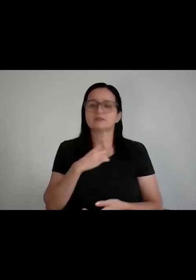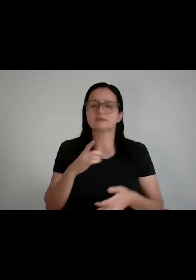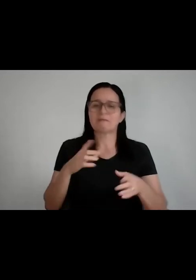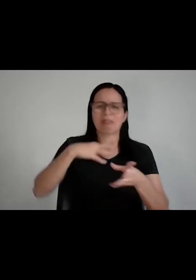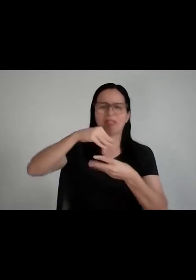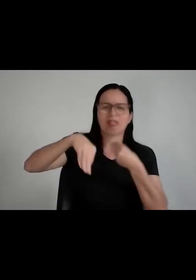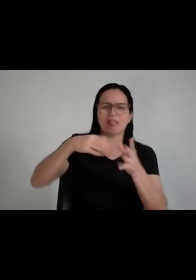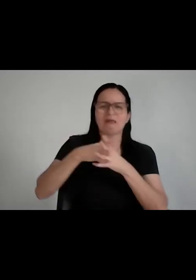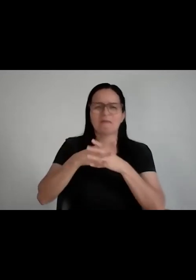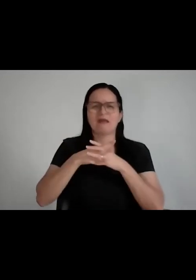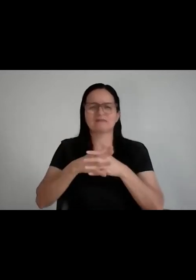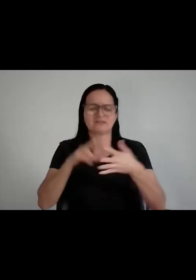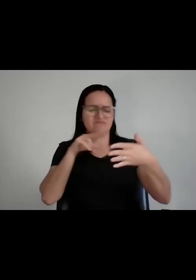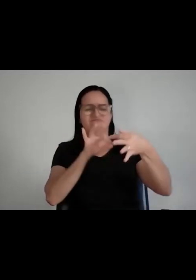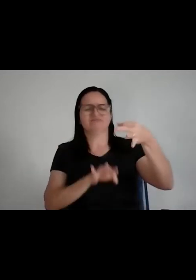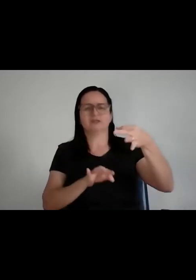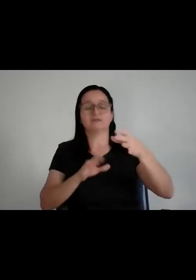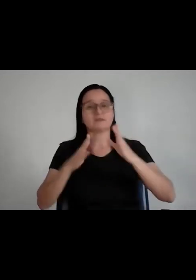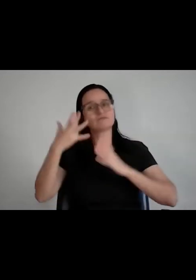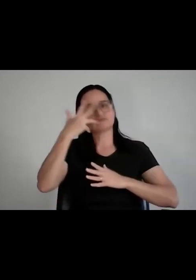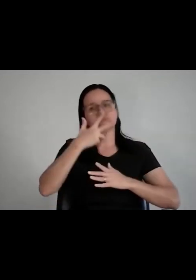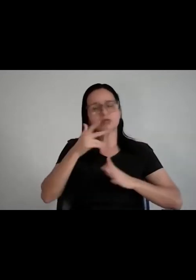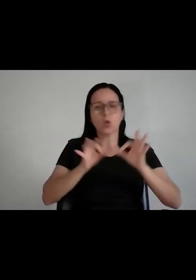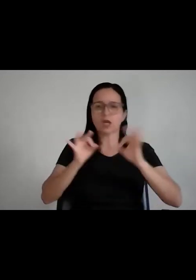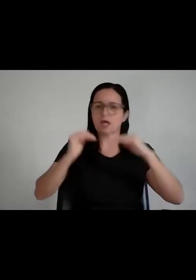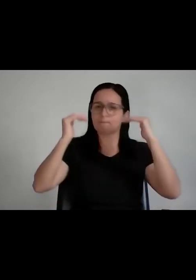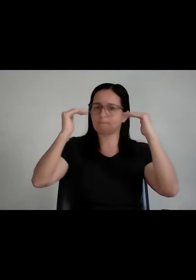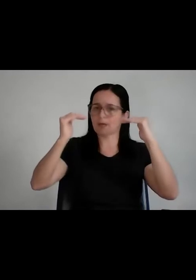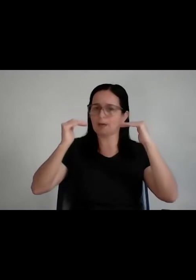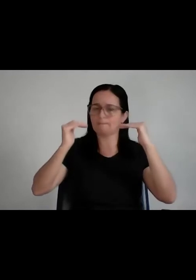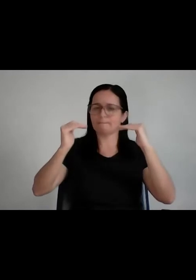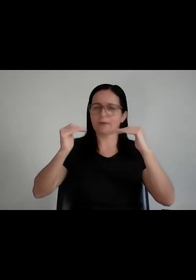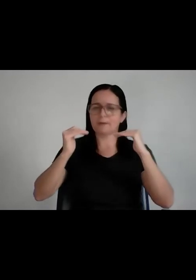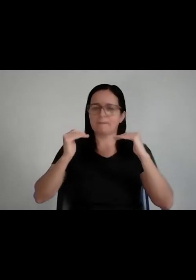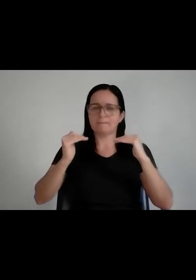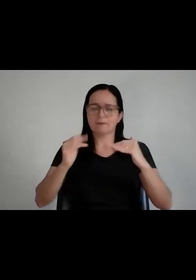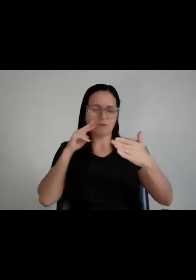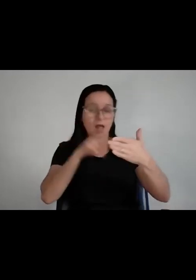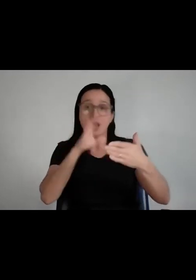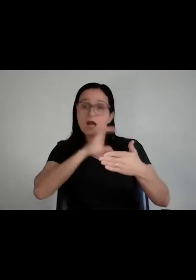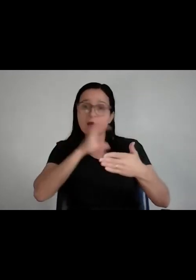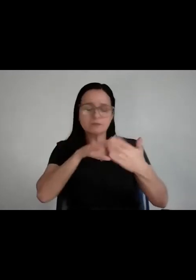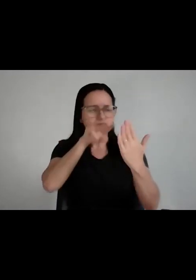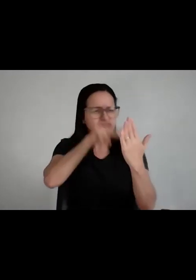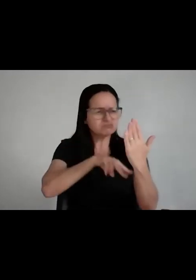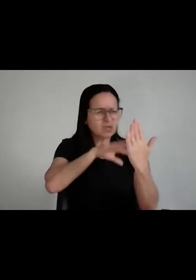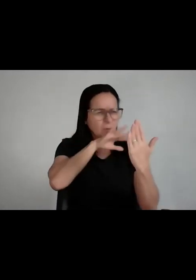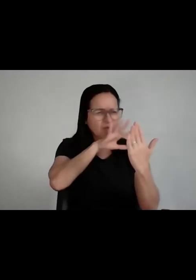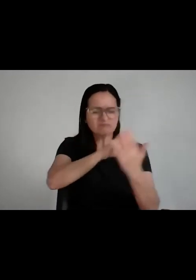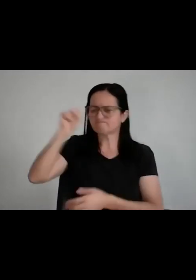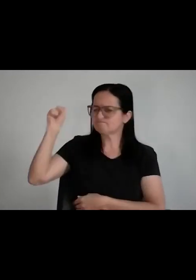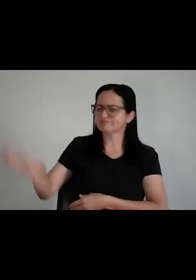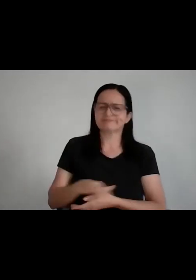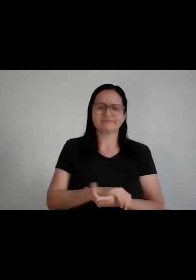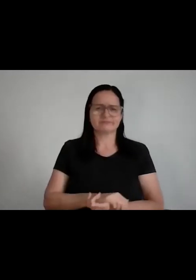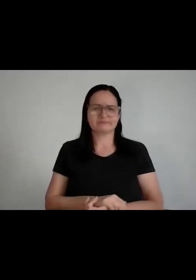feito, então tem que aprender de vez a organizar esse currículo, porque eu vou olhar seis segundos o seu currículo, se ele estiver mal feito, eu vou jogar no lixo, porque